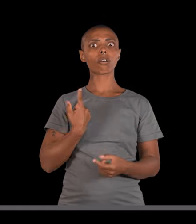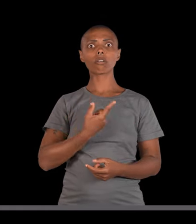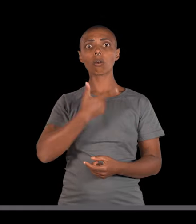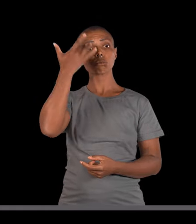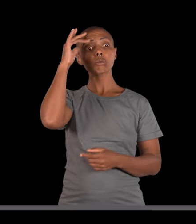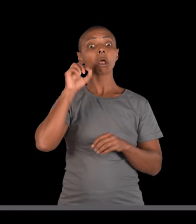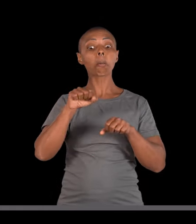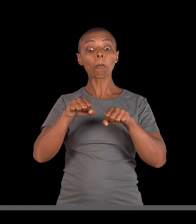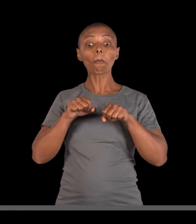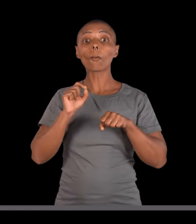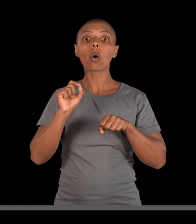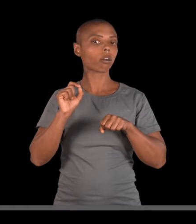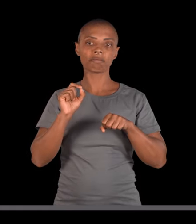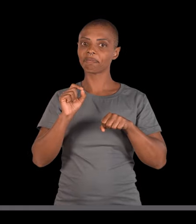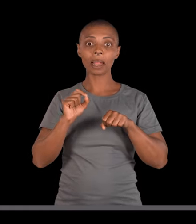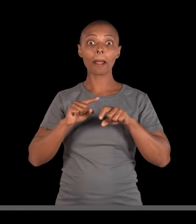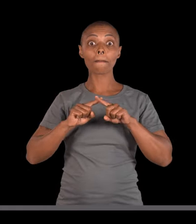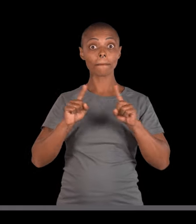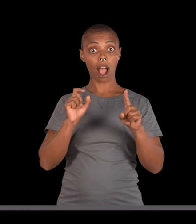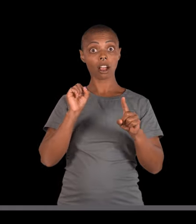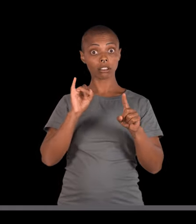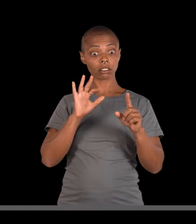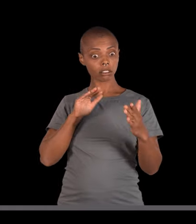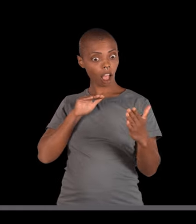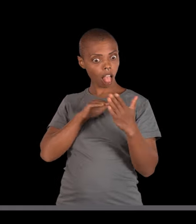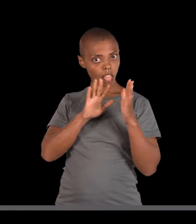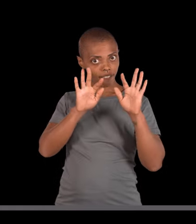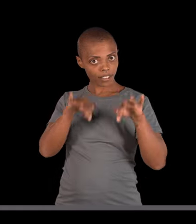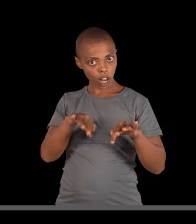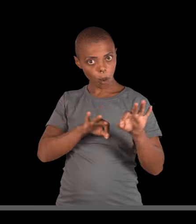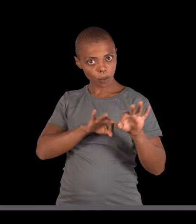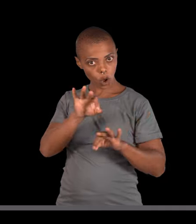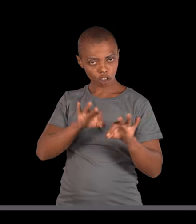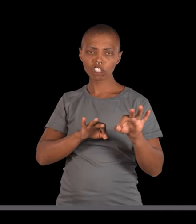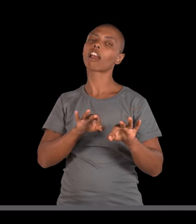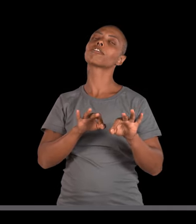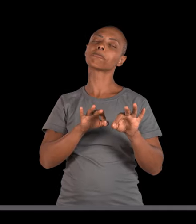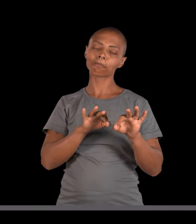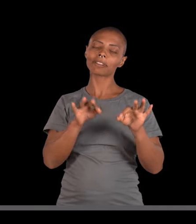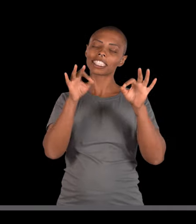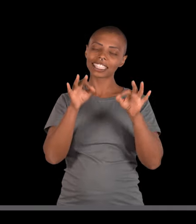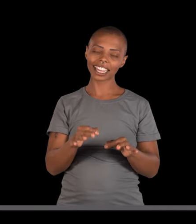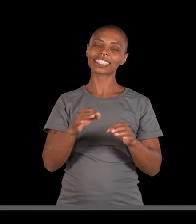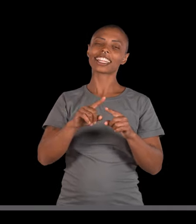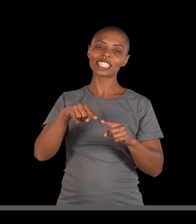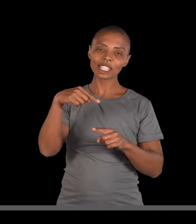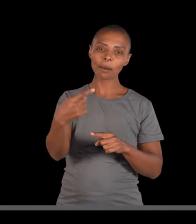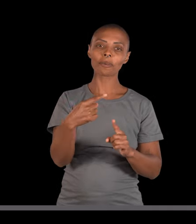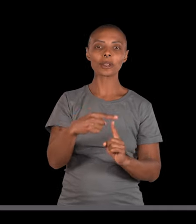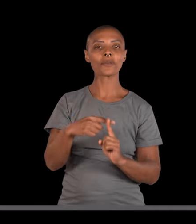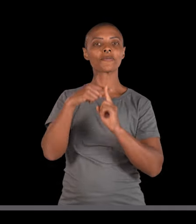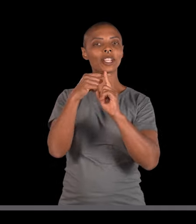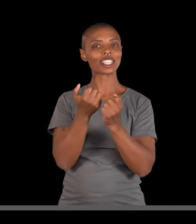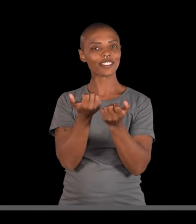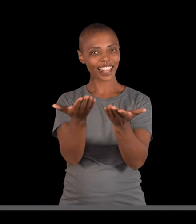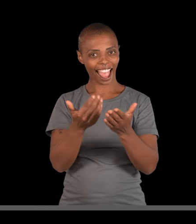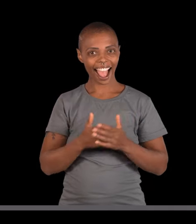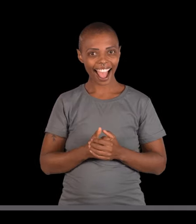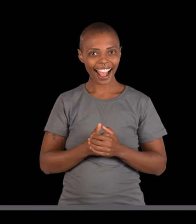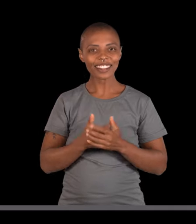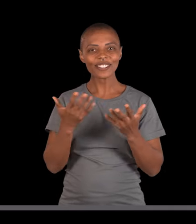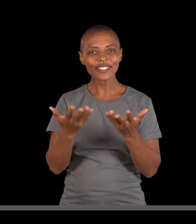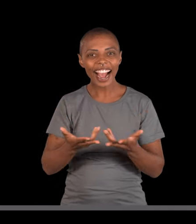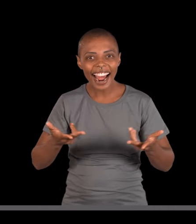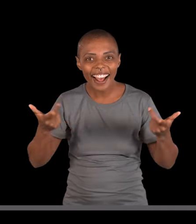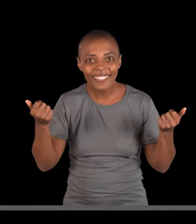acontecem na sua vida. Muitas vezes a gente nem sabe o que vai acontecer, mas o fato de sempre terminar um projeto, com certeza, vai